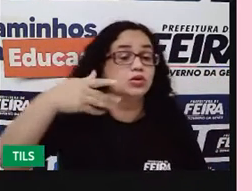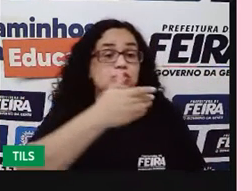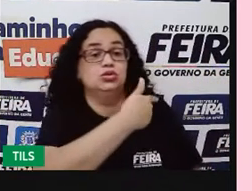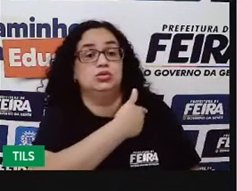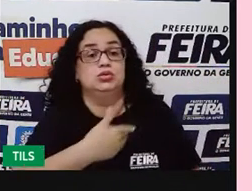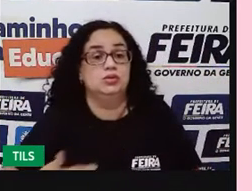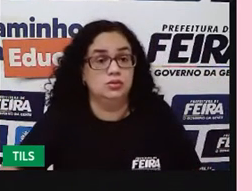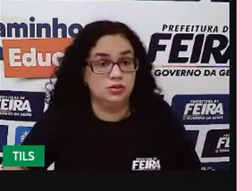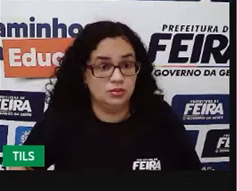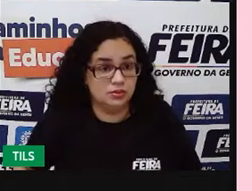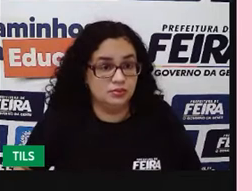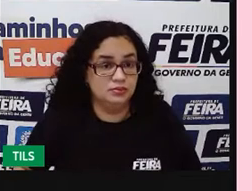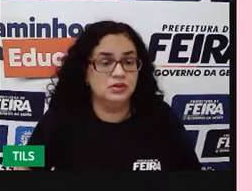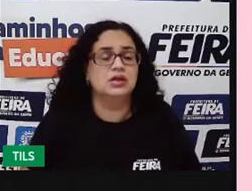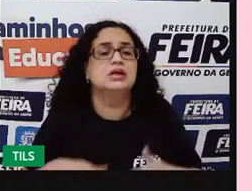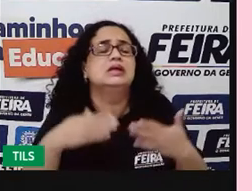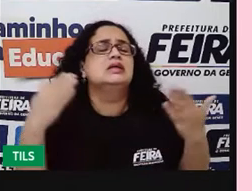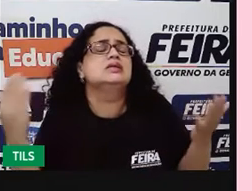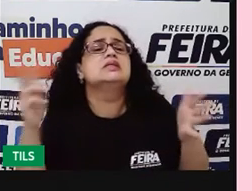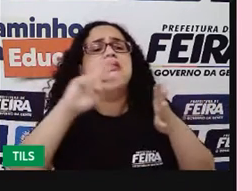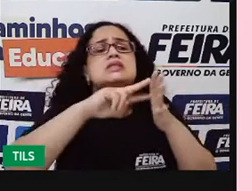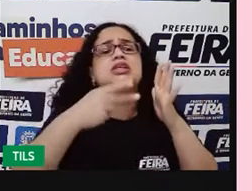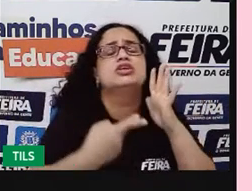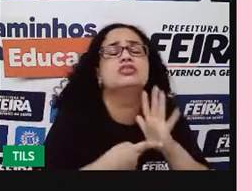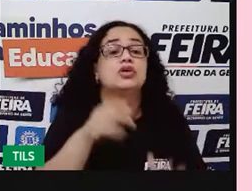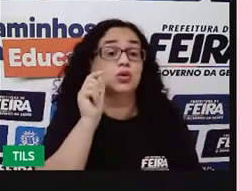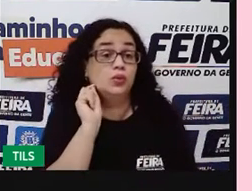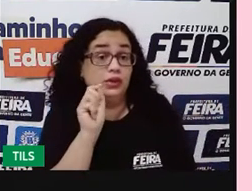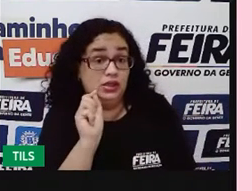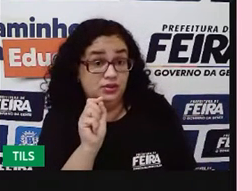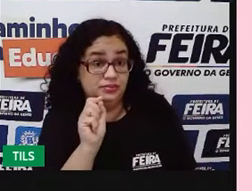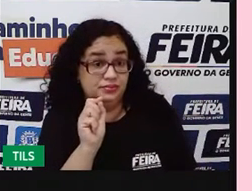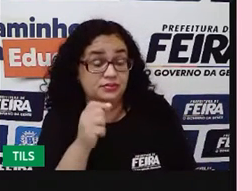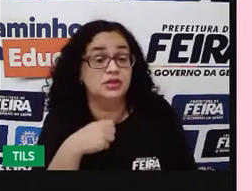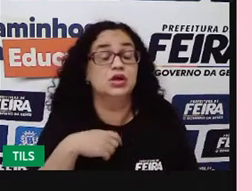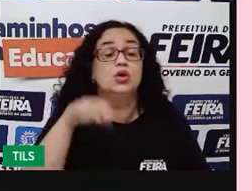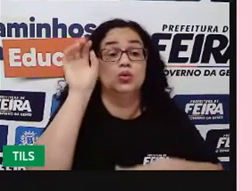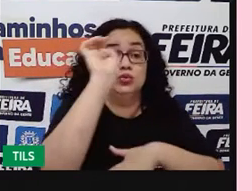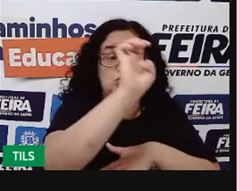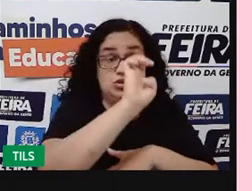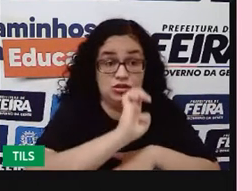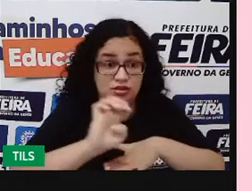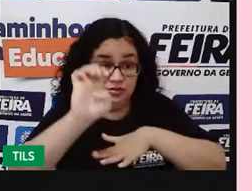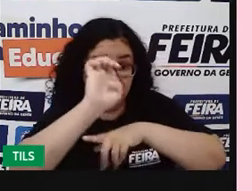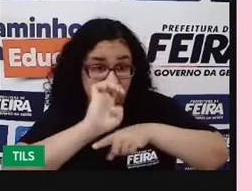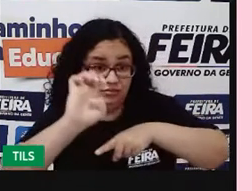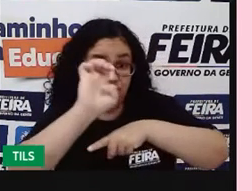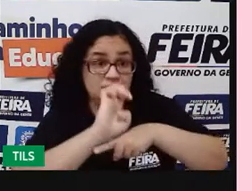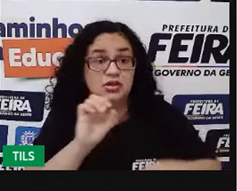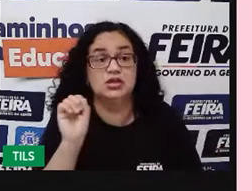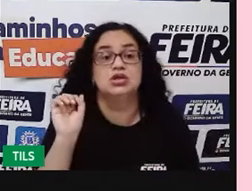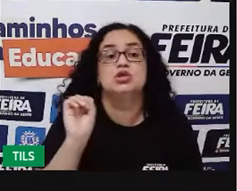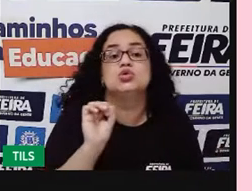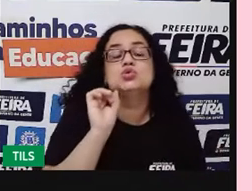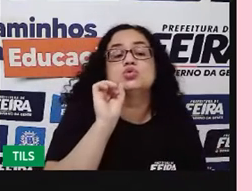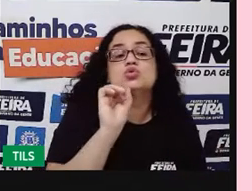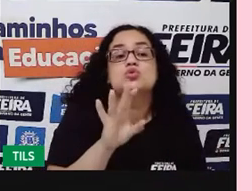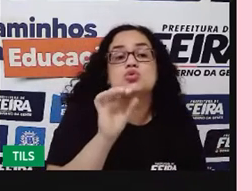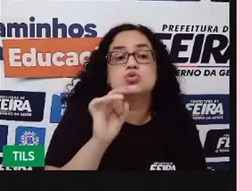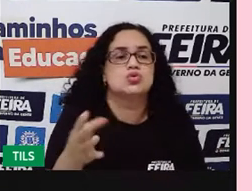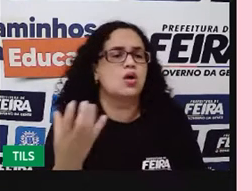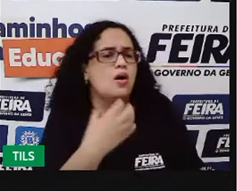gestores públicos. O que isso quer dizer? Isso quer dizer que o Estado, pensando aqui Estado, não o